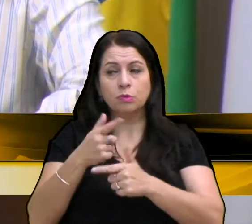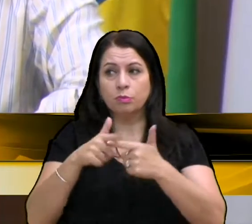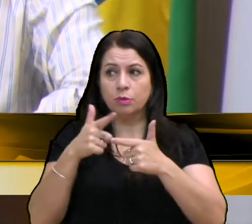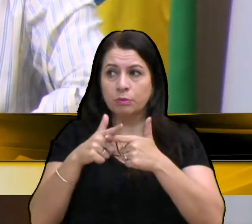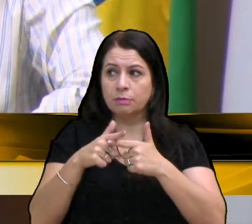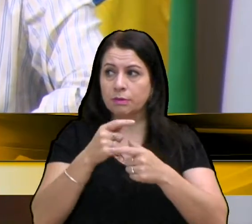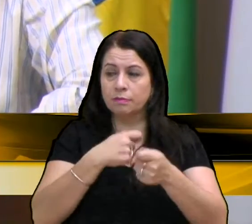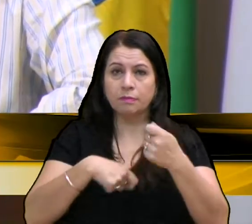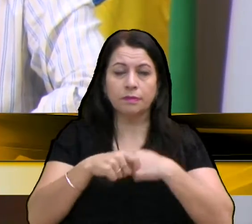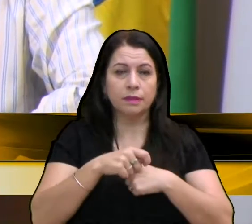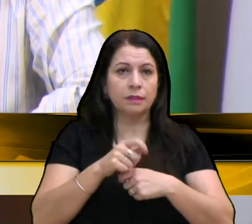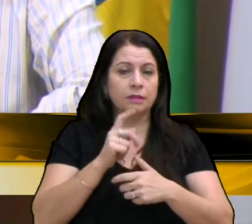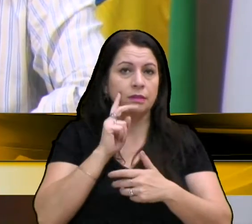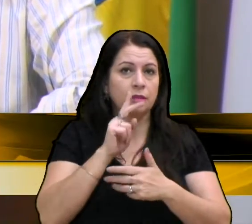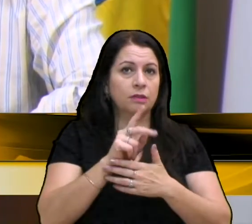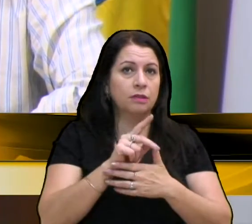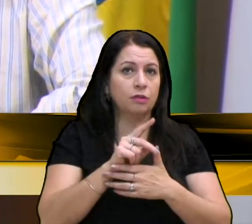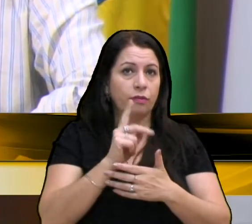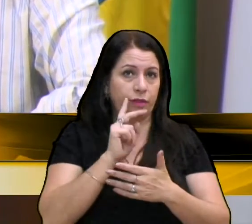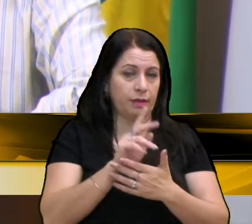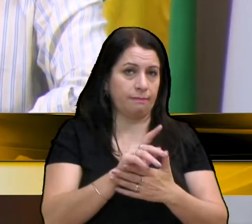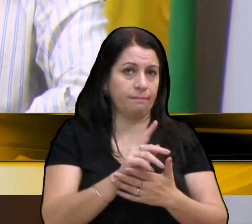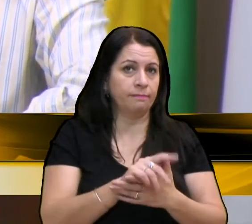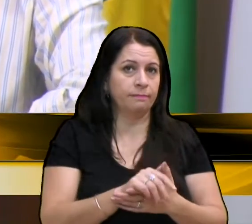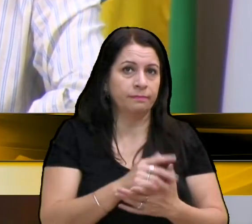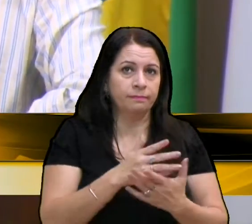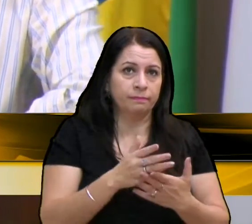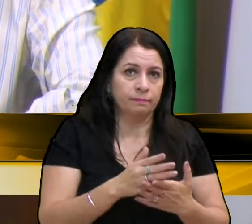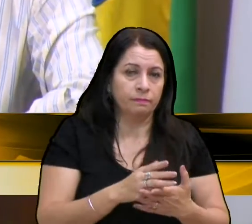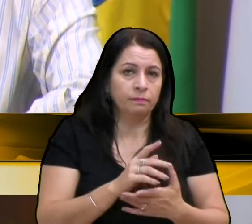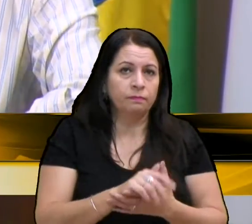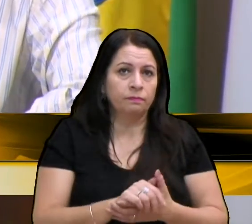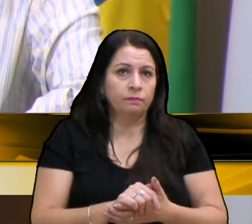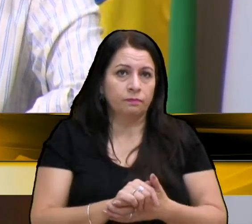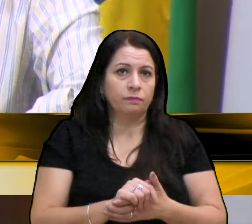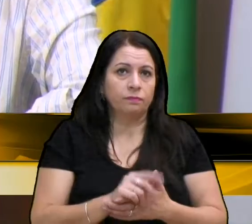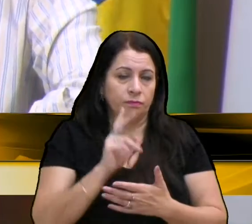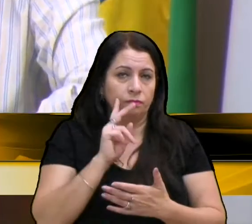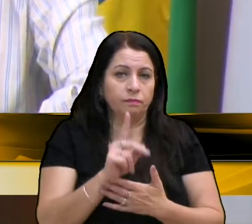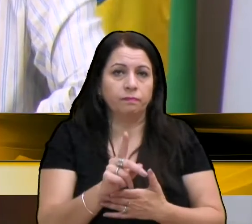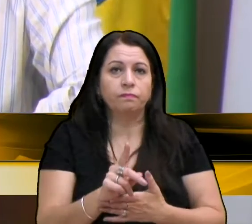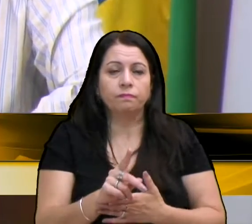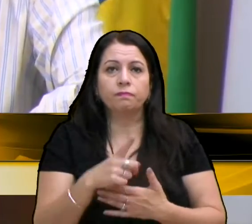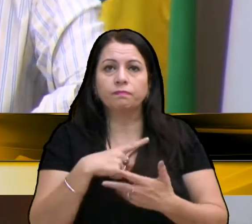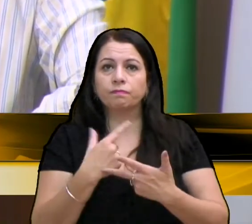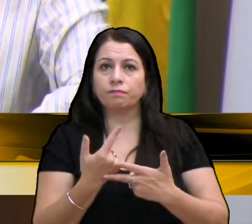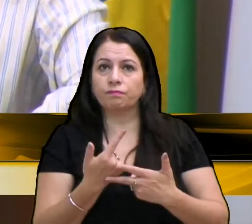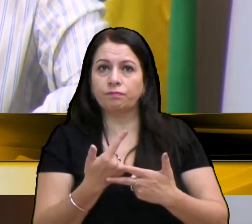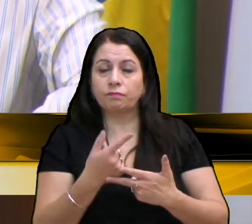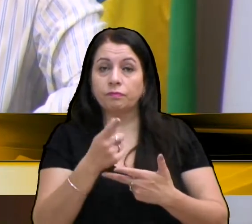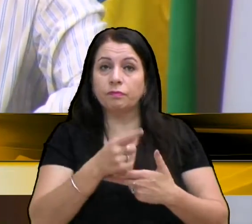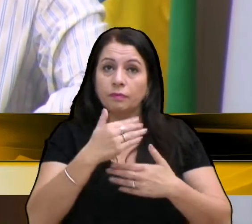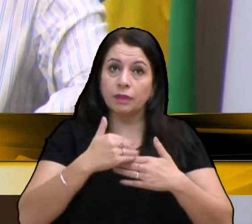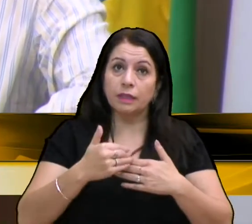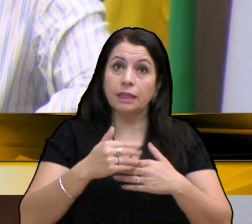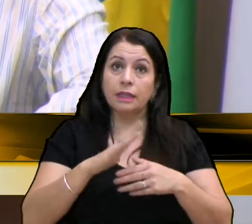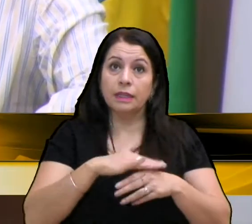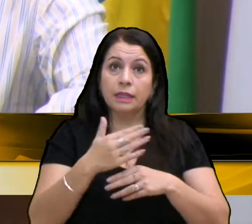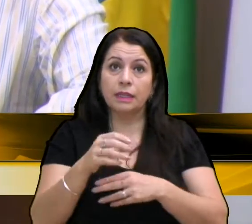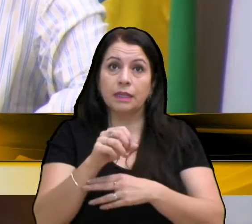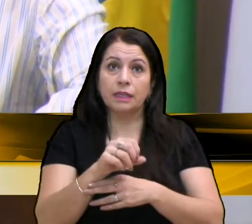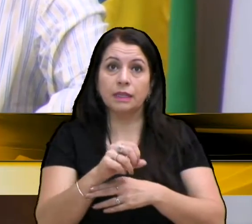na Seguridade Social. A própria CPI da Previdência agora aponta que ela é superavitária.